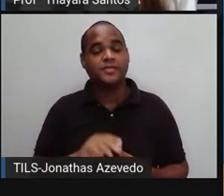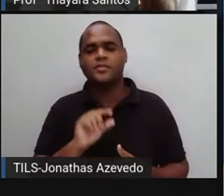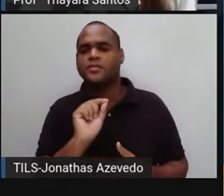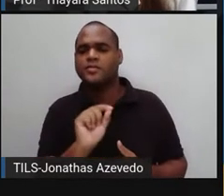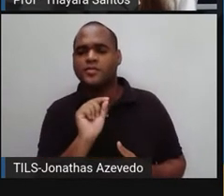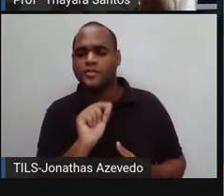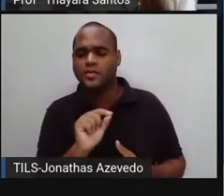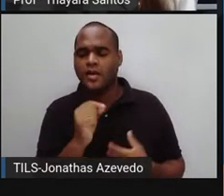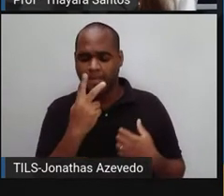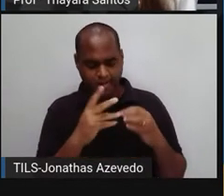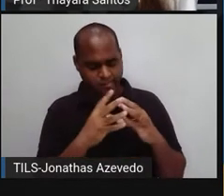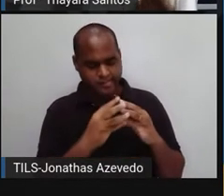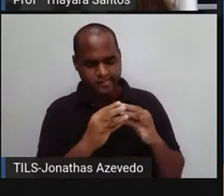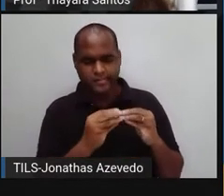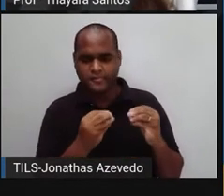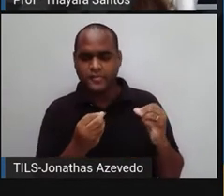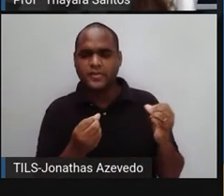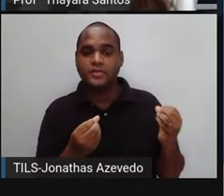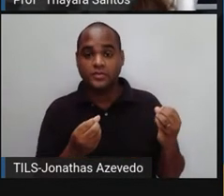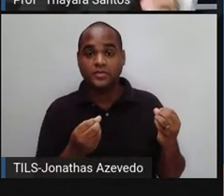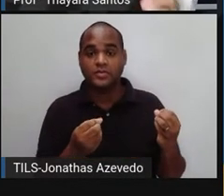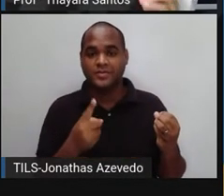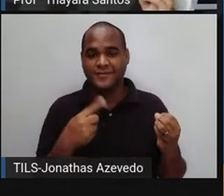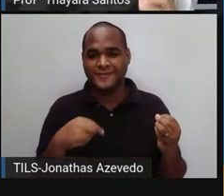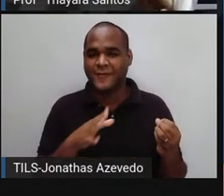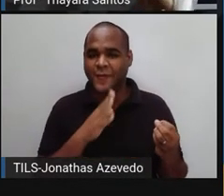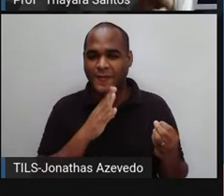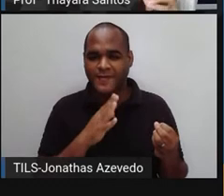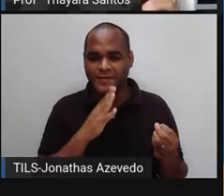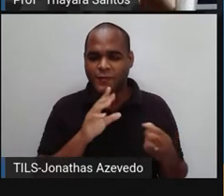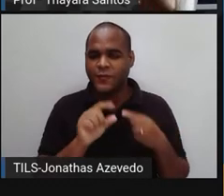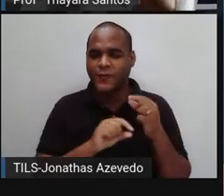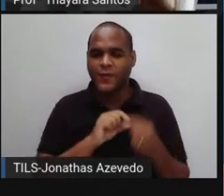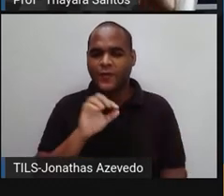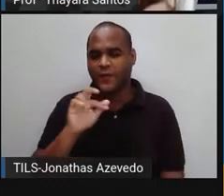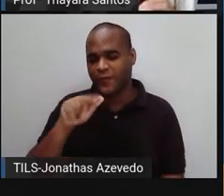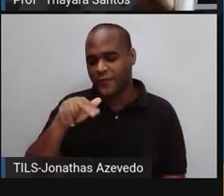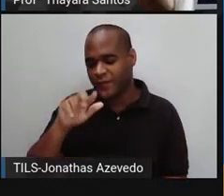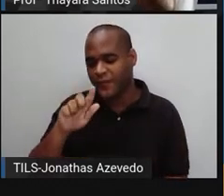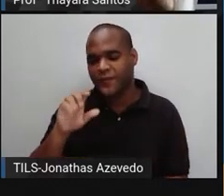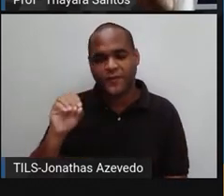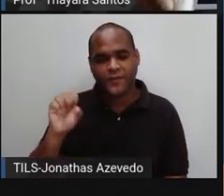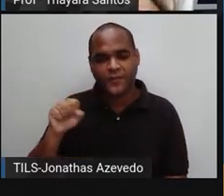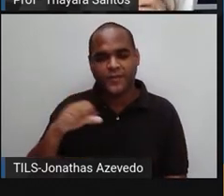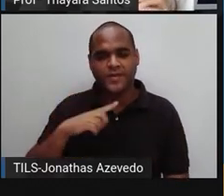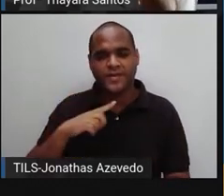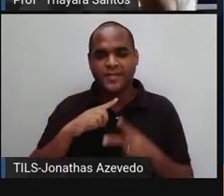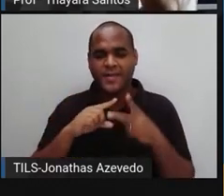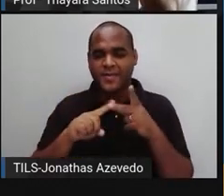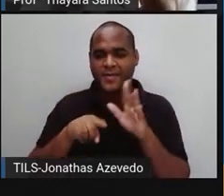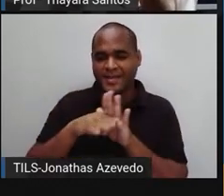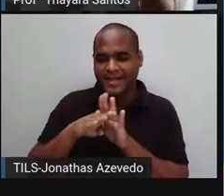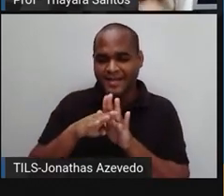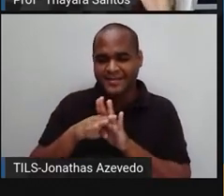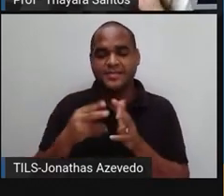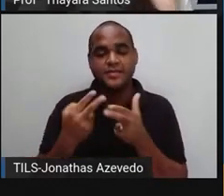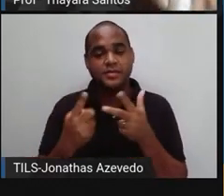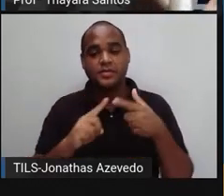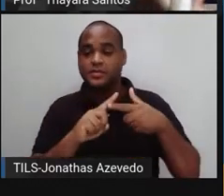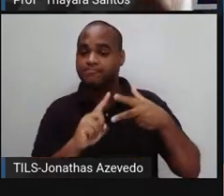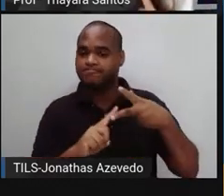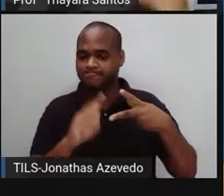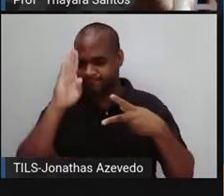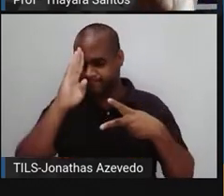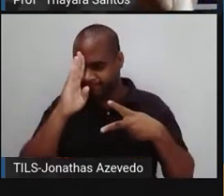decomposição, a gente vai conhecer um pouquinho dos fungos e das bactérias, né? Que são os